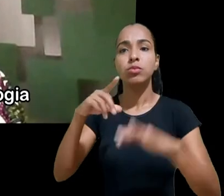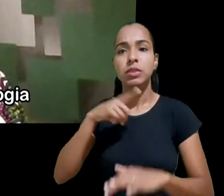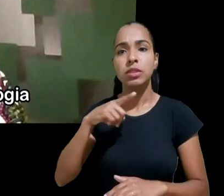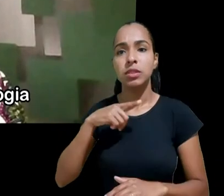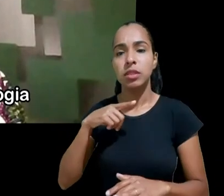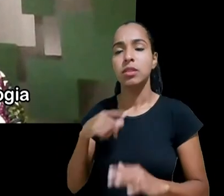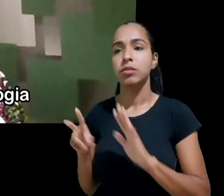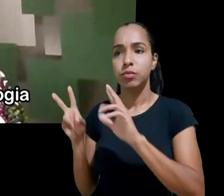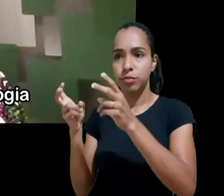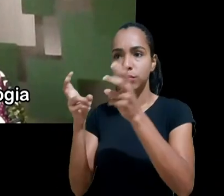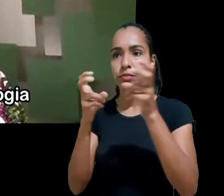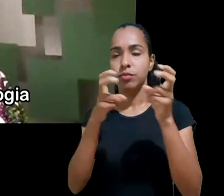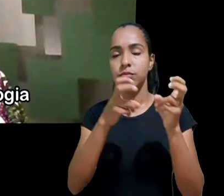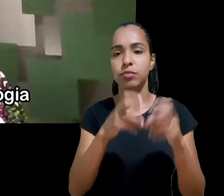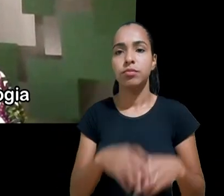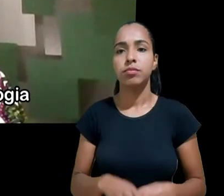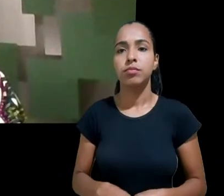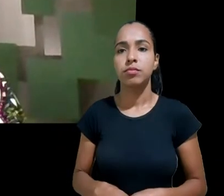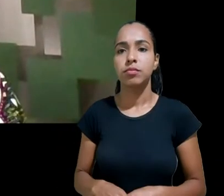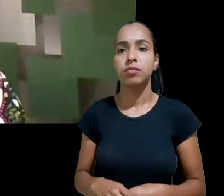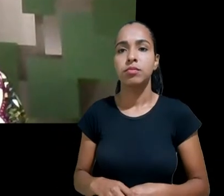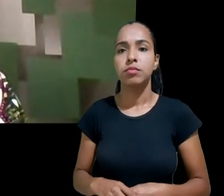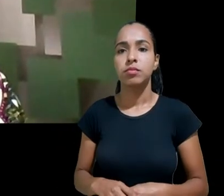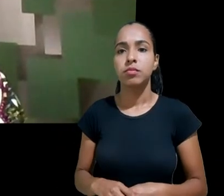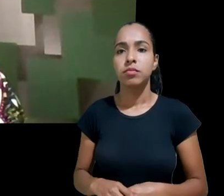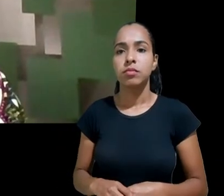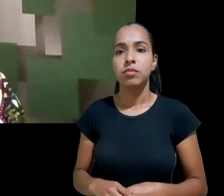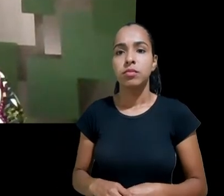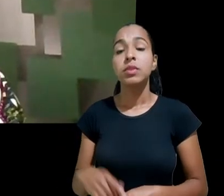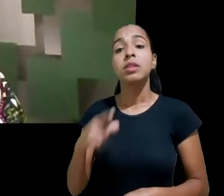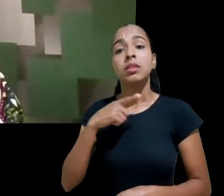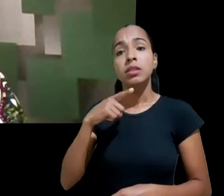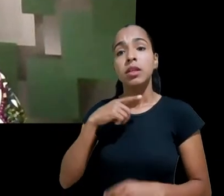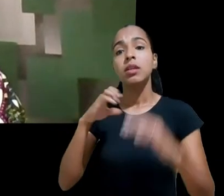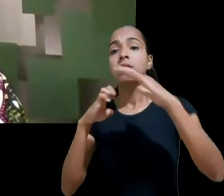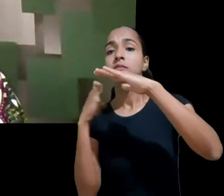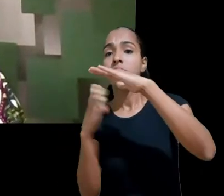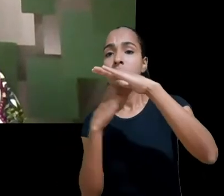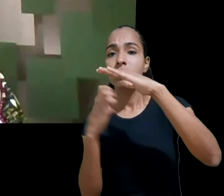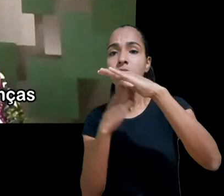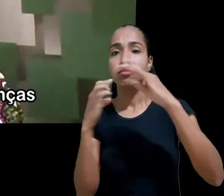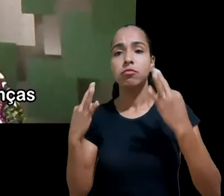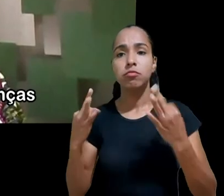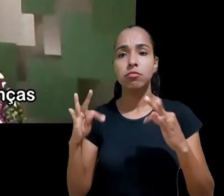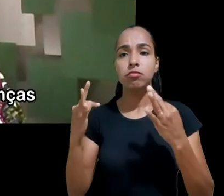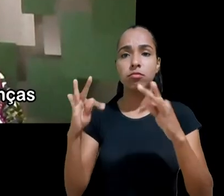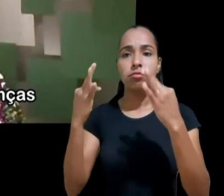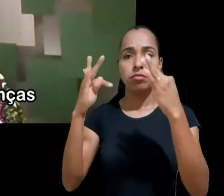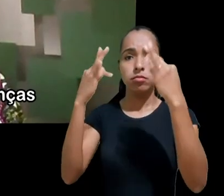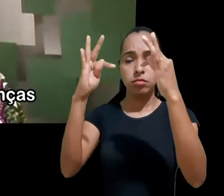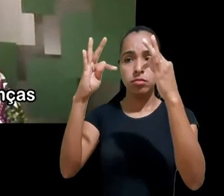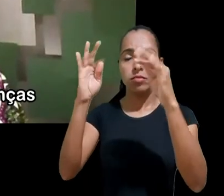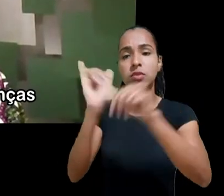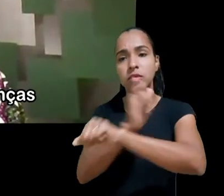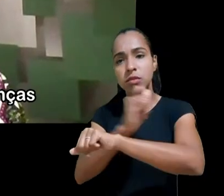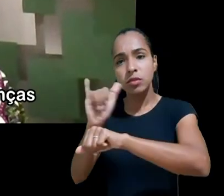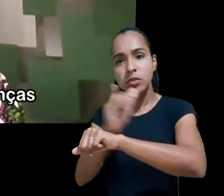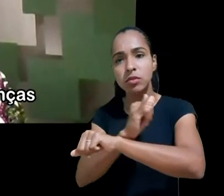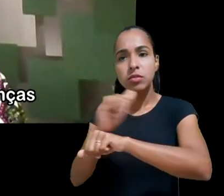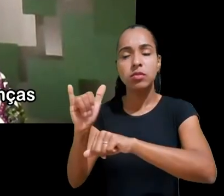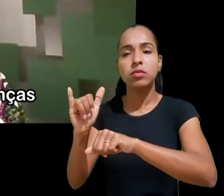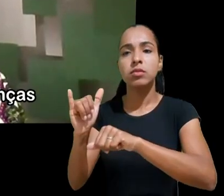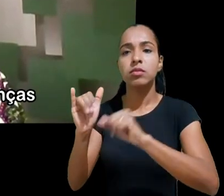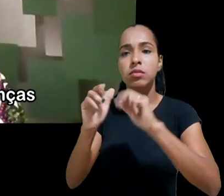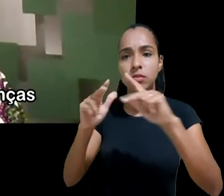vejo também empresas de tecnologia implementando medidas e intervenções para proteger o interesse das